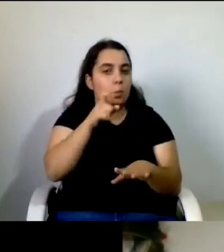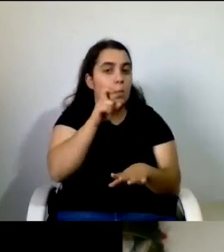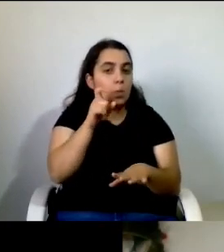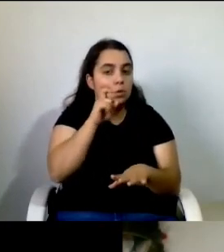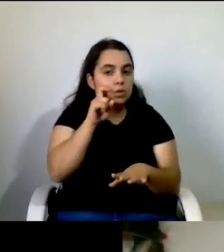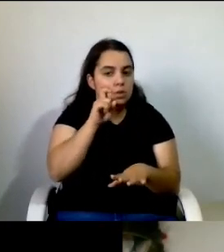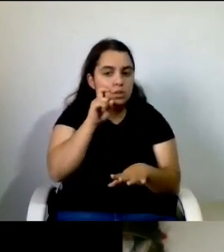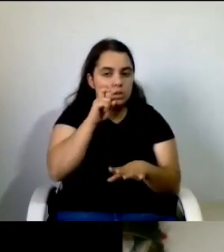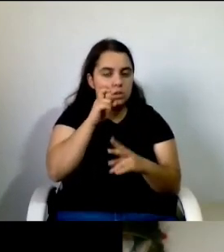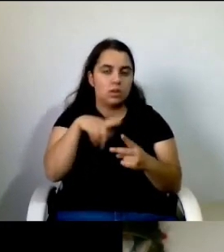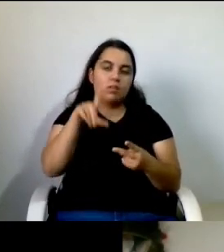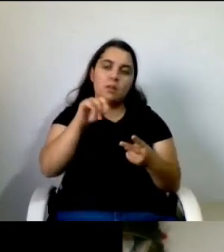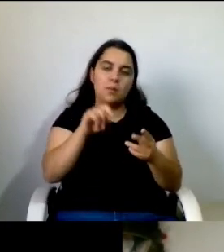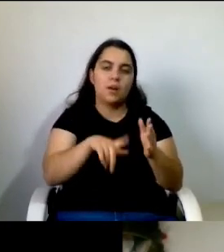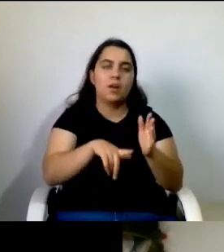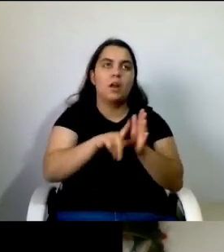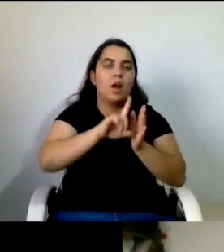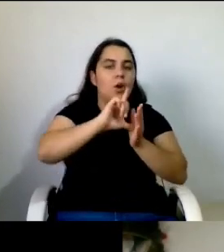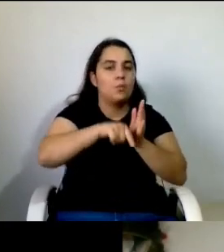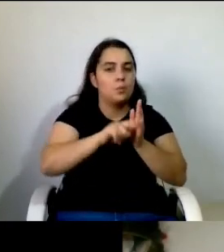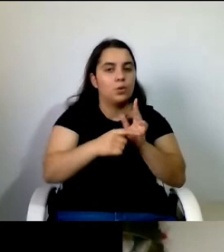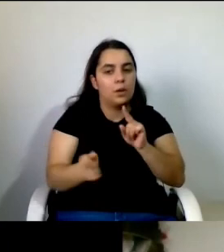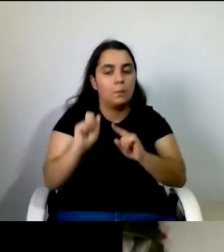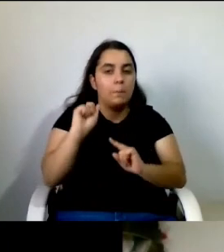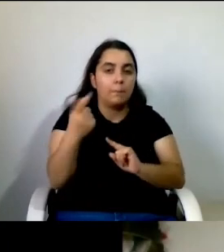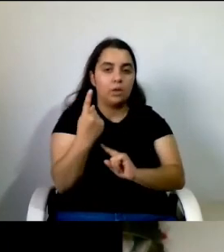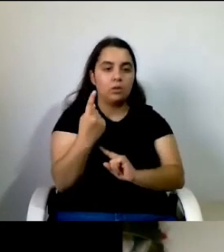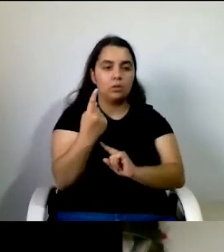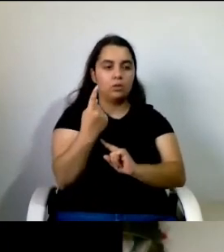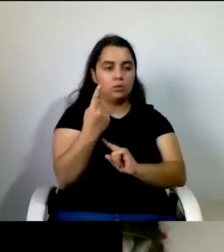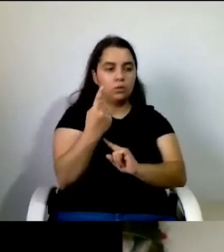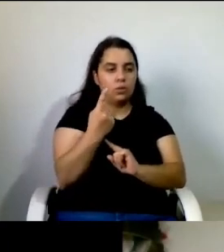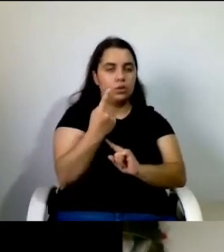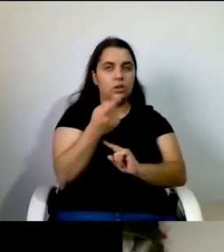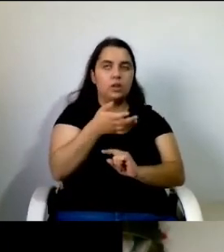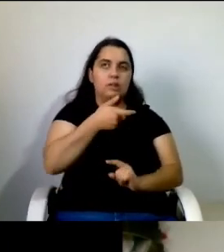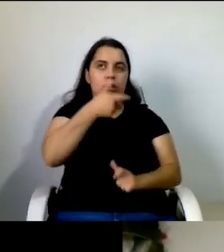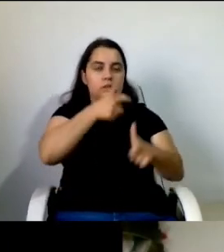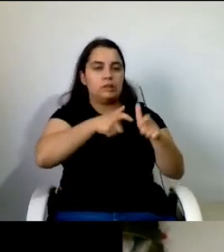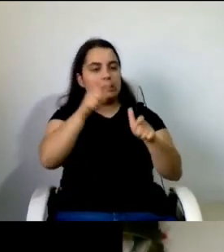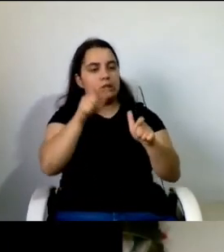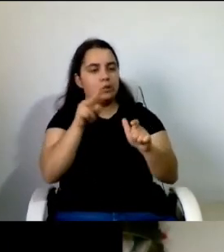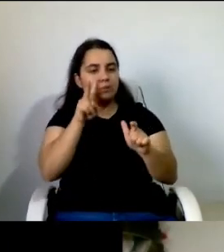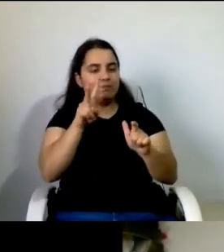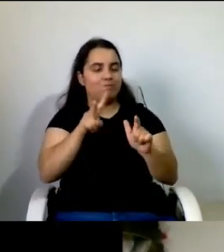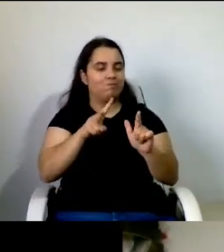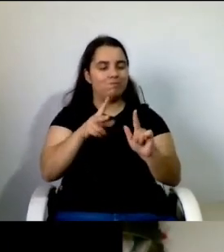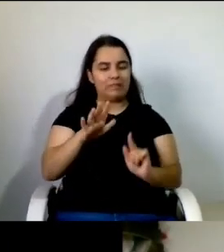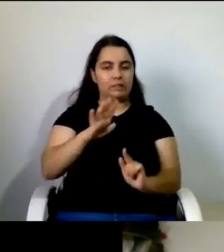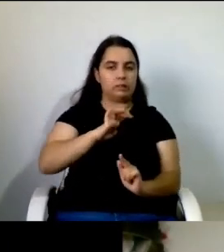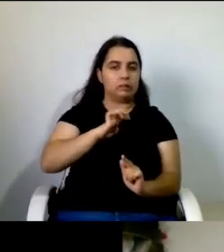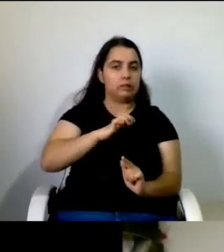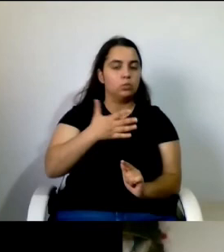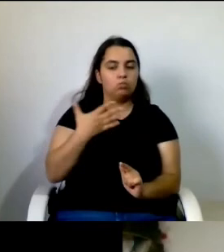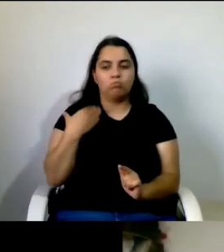projeto piloto também fez com que as pessoas hesitassem em aderir porque não sabem o que será no final o que é que vai ser mesmo os próprios